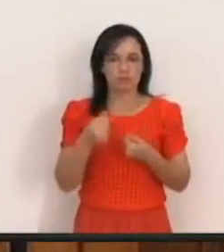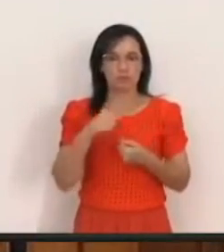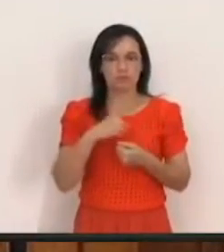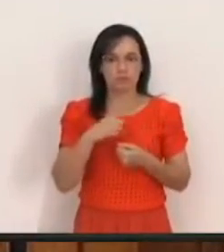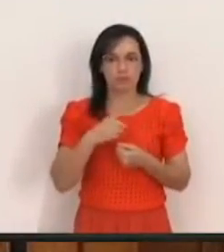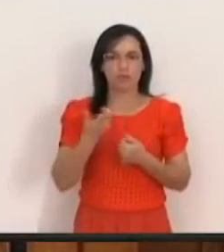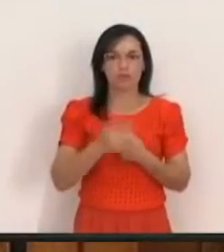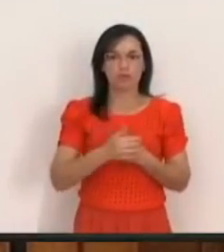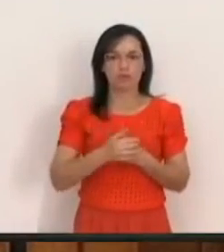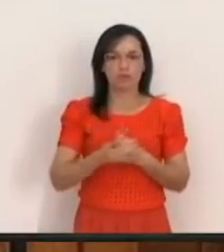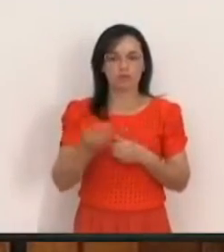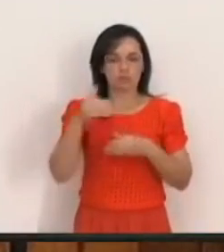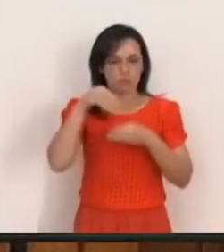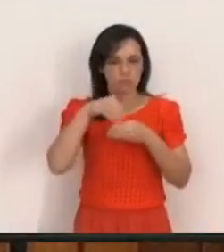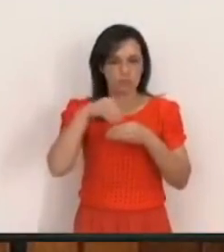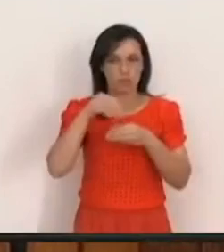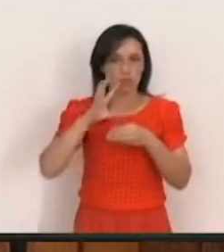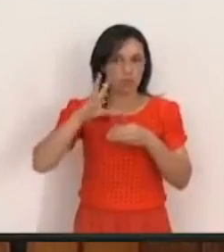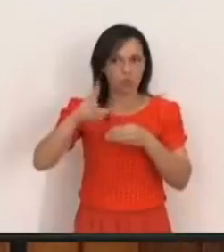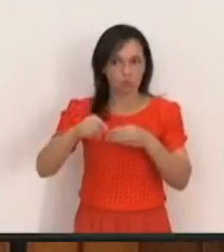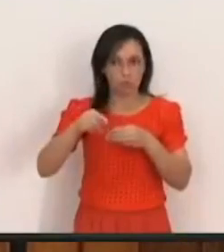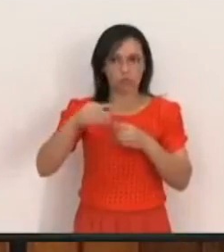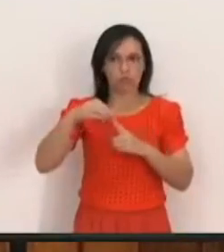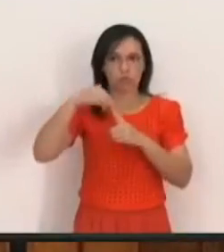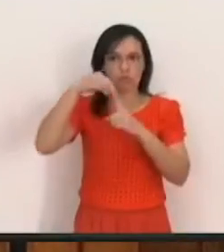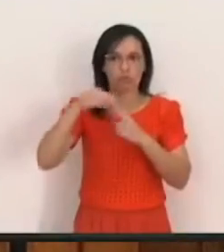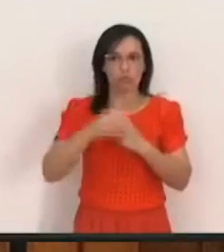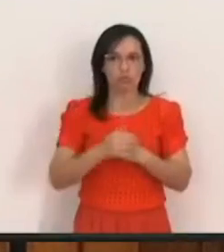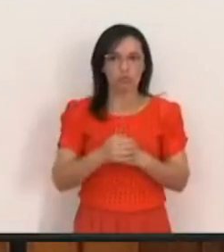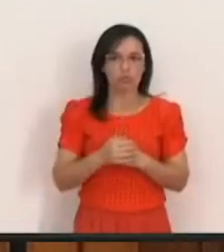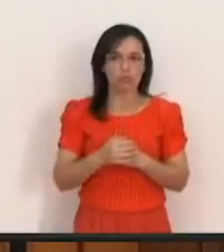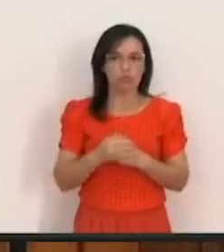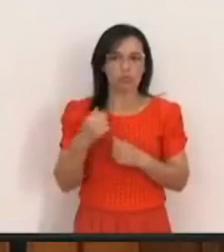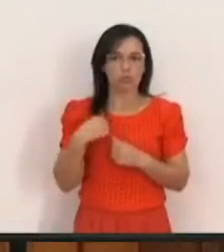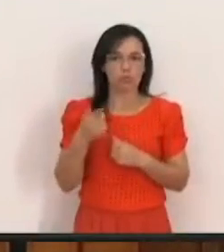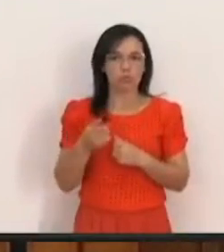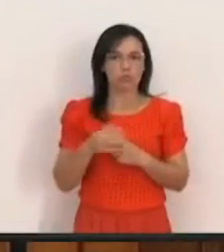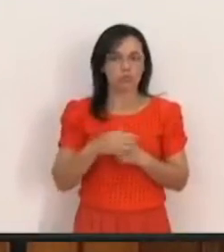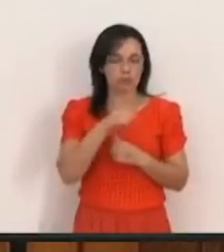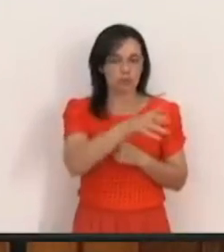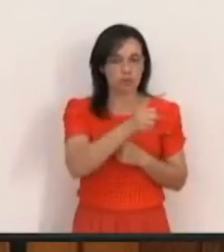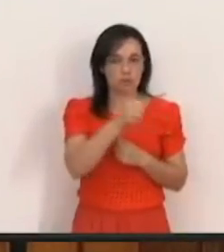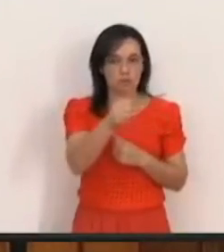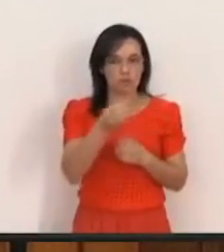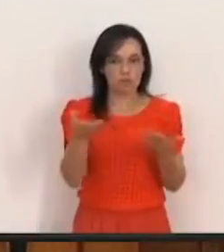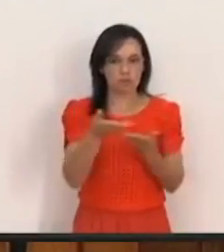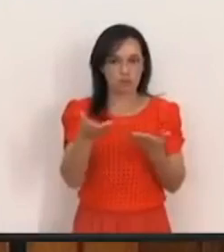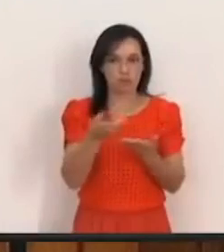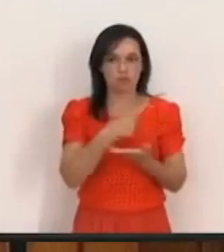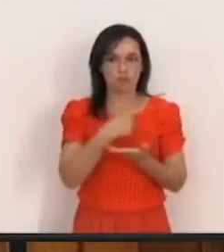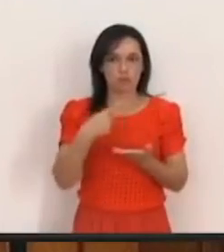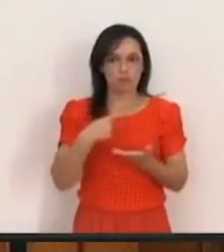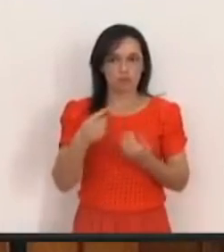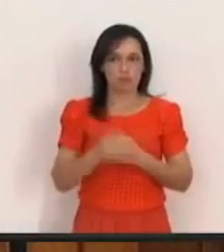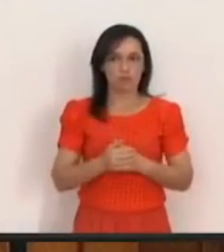votação Por unanimidade Então o Rodrigo Foi encaminhado ao ministério E agora nós vamos